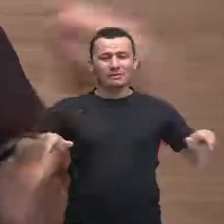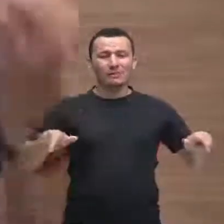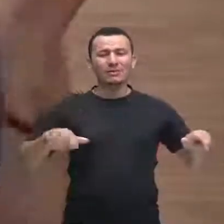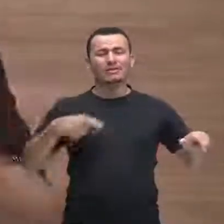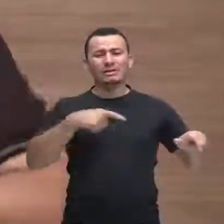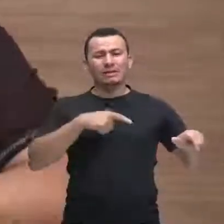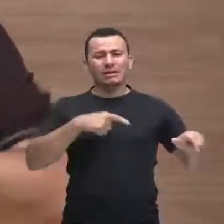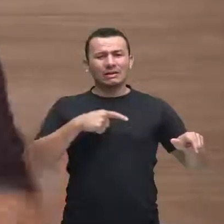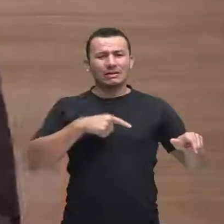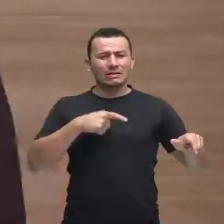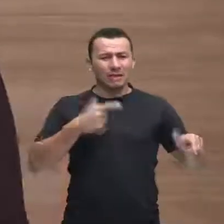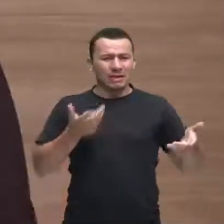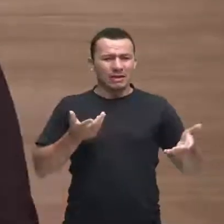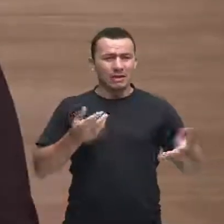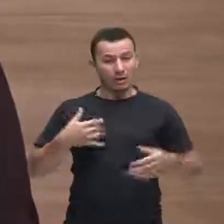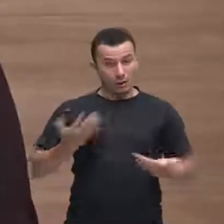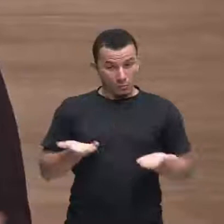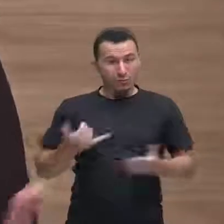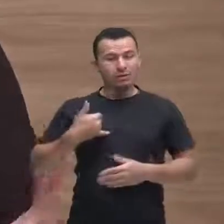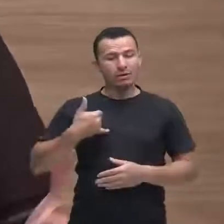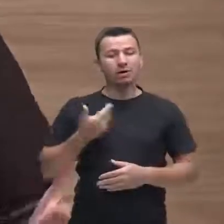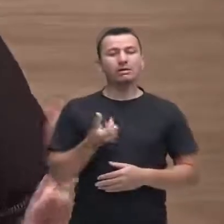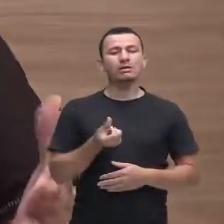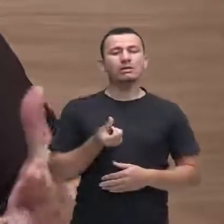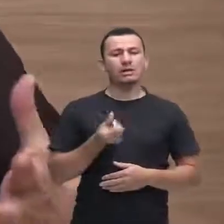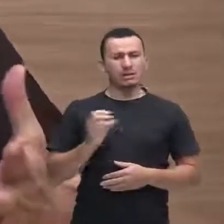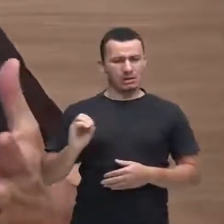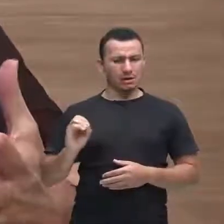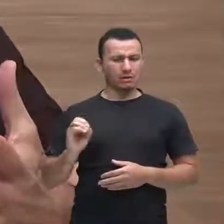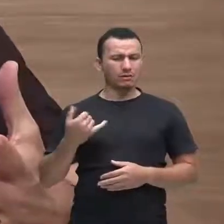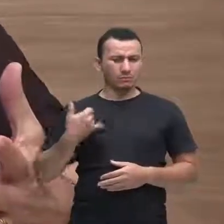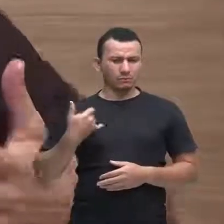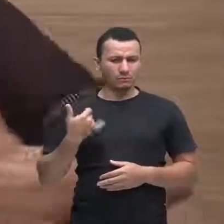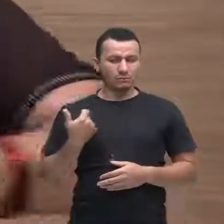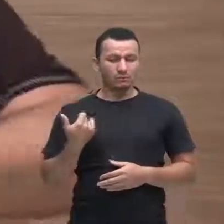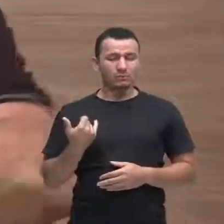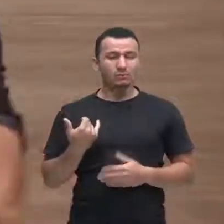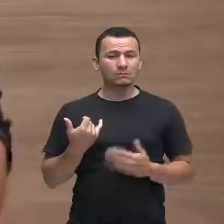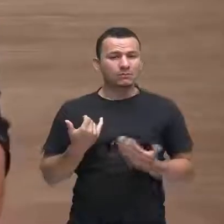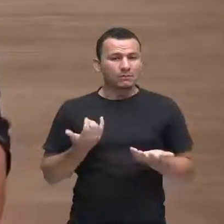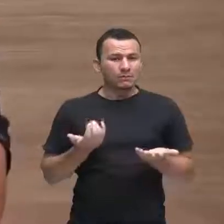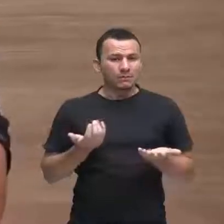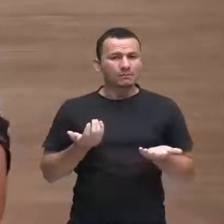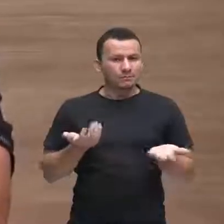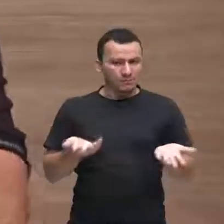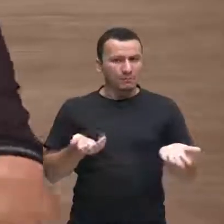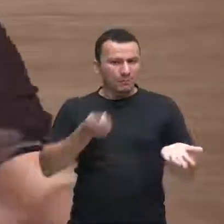hoje eu estou com 60 anos não é? e que são